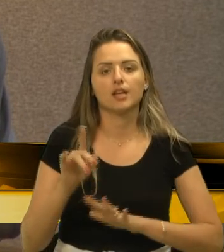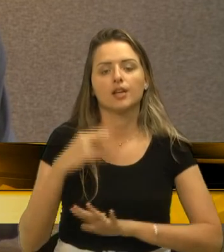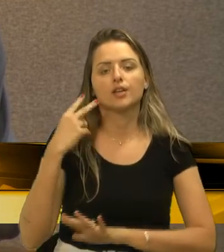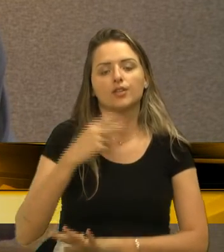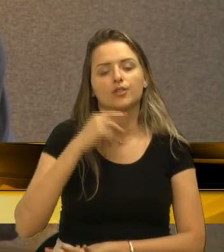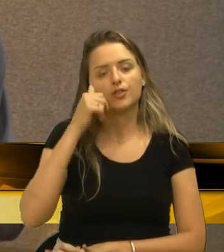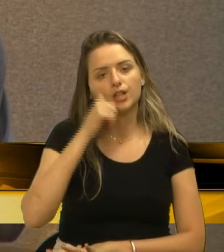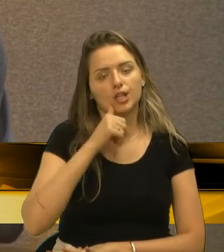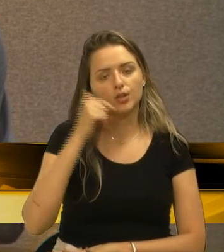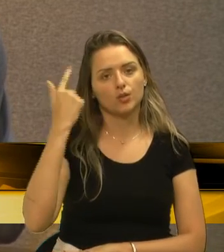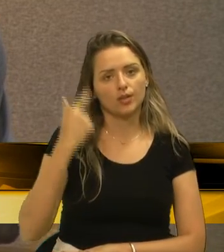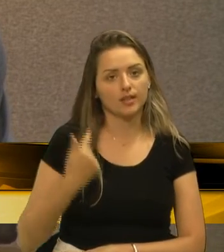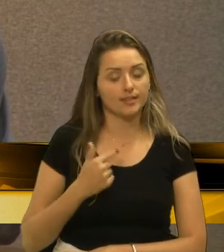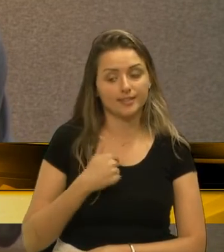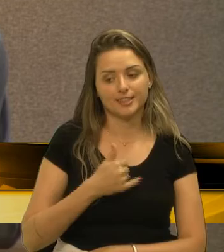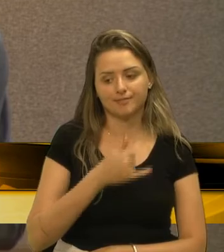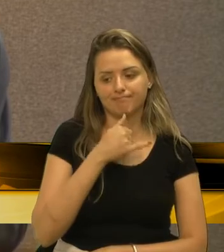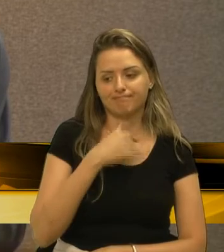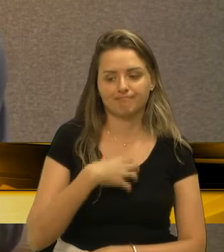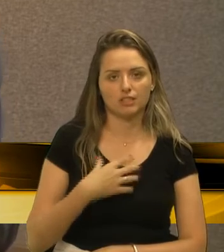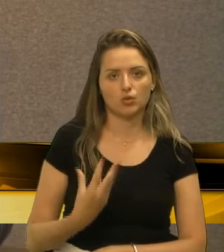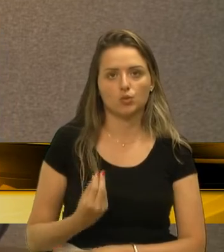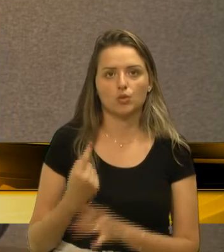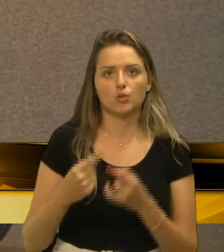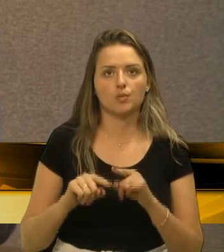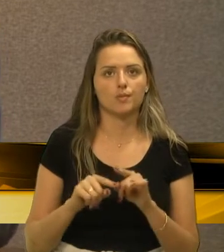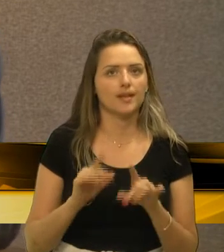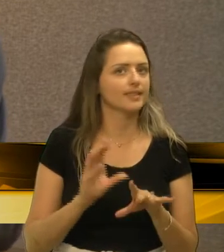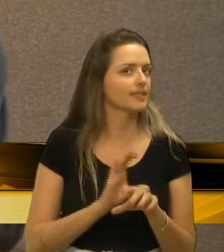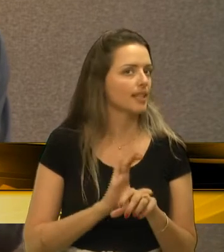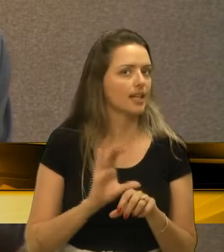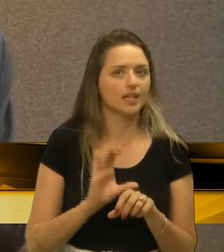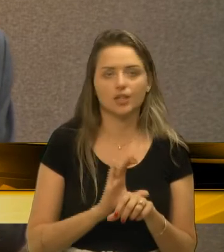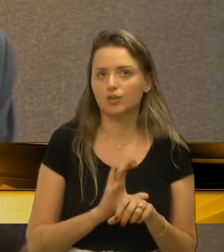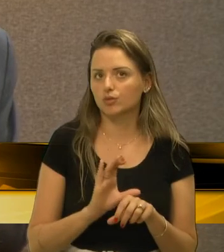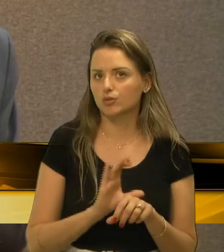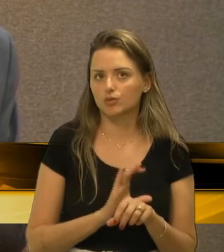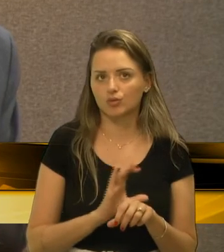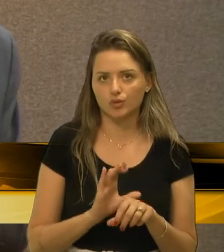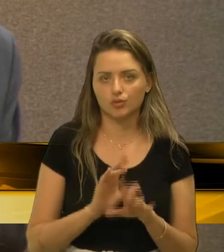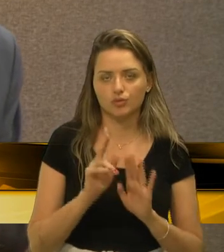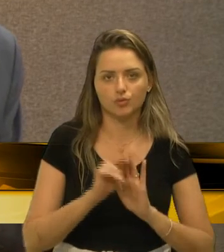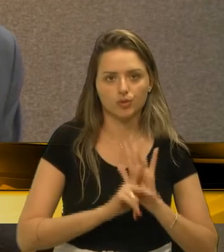lamento, mas esse parecer de inconstitucionalidade,